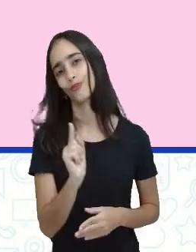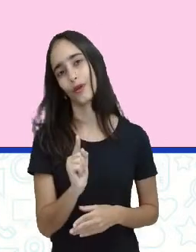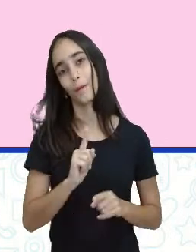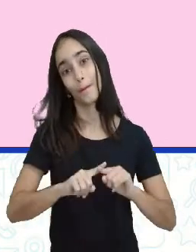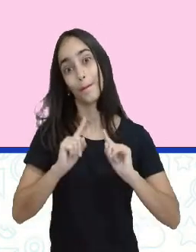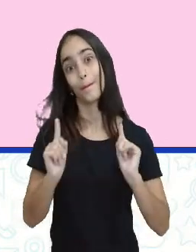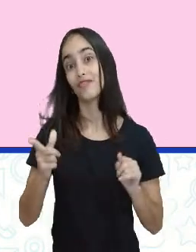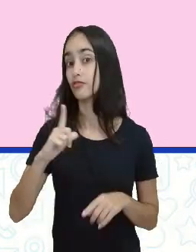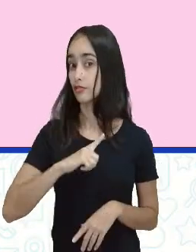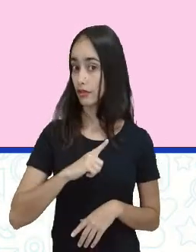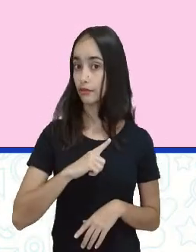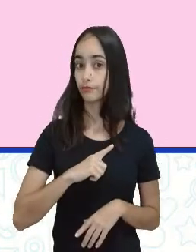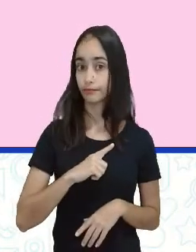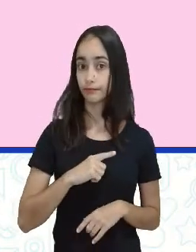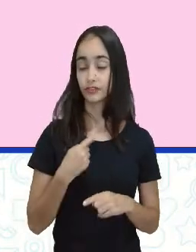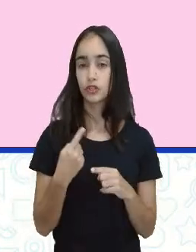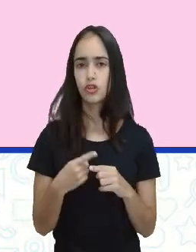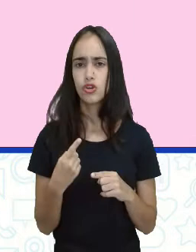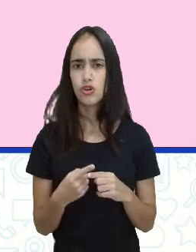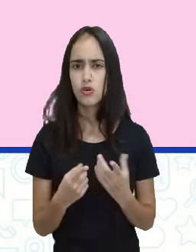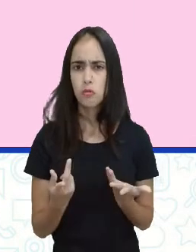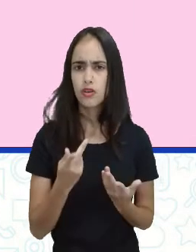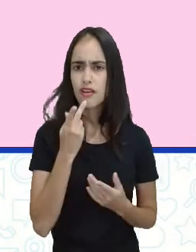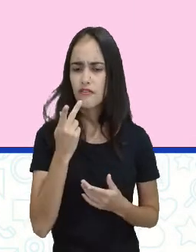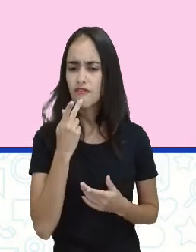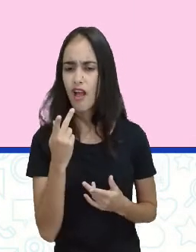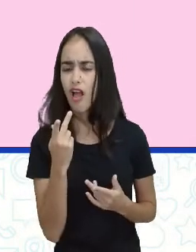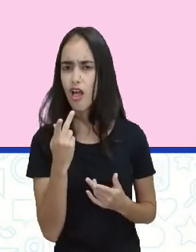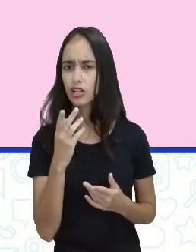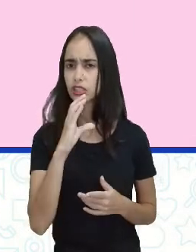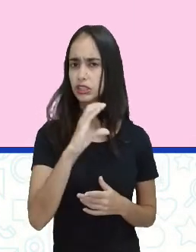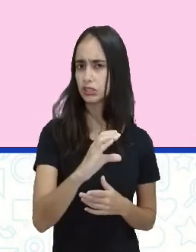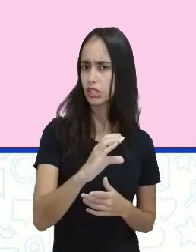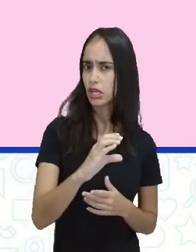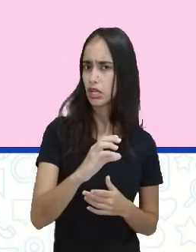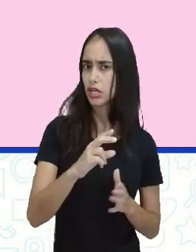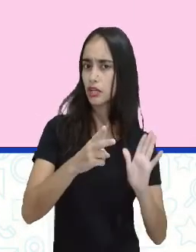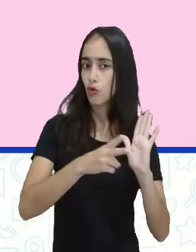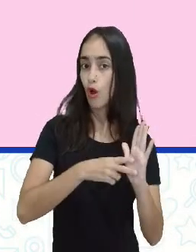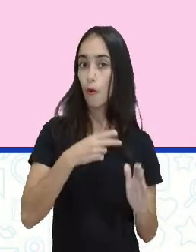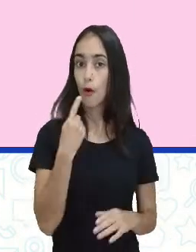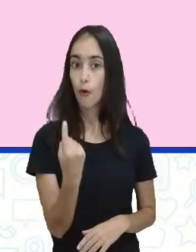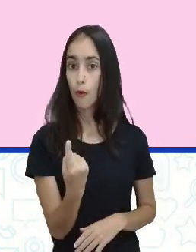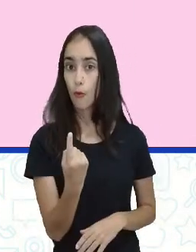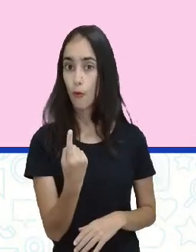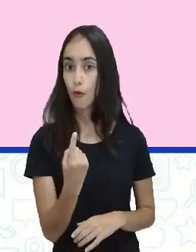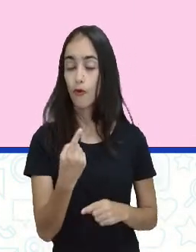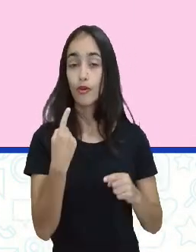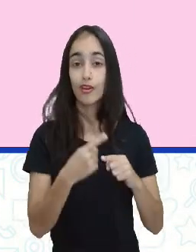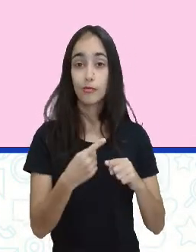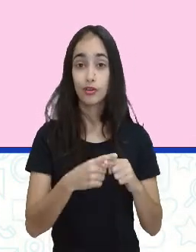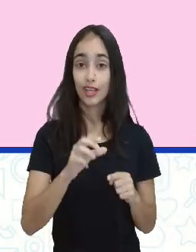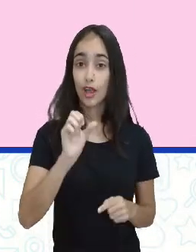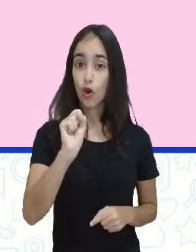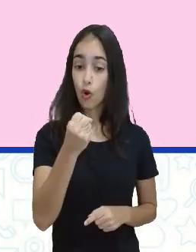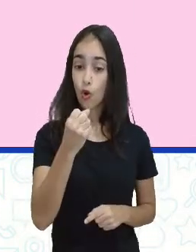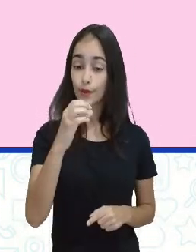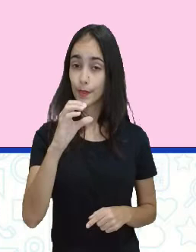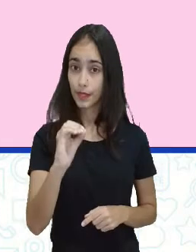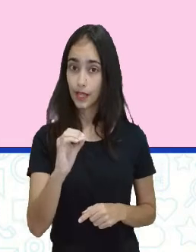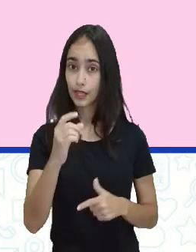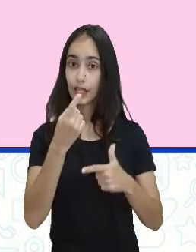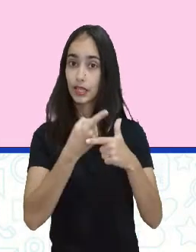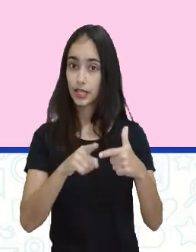ela existe. Por que eu digo que o C é 1? Porque 80 dividido por 80, se eu dividir de um